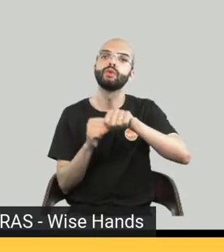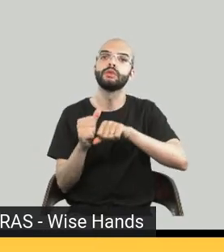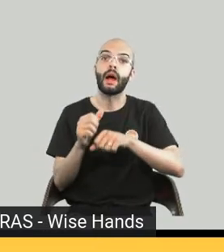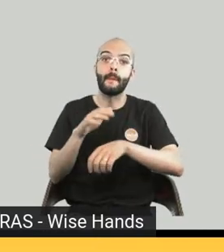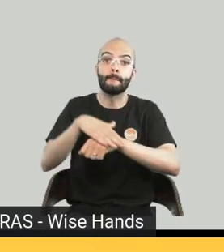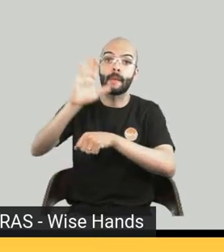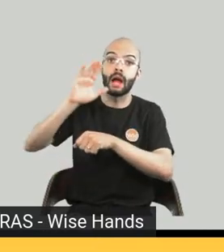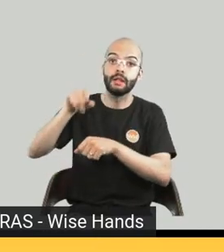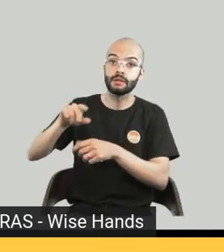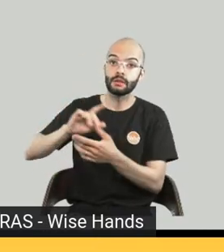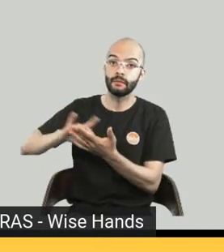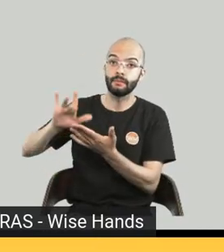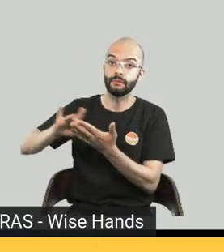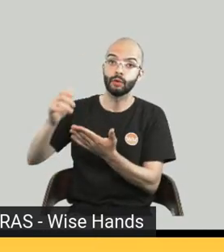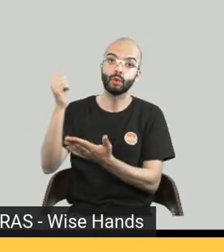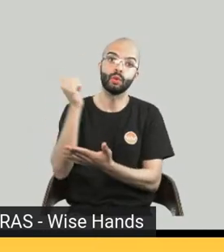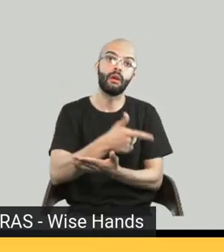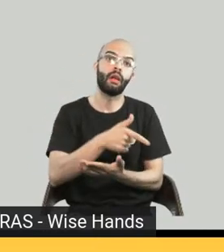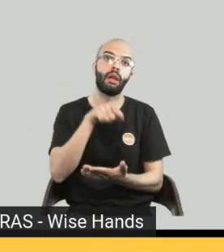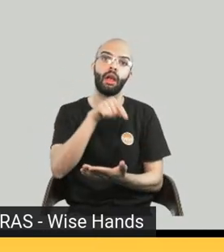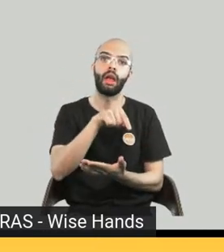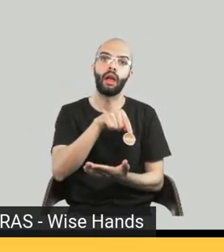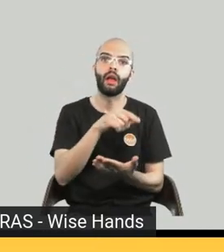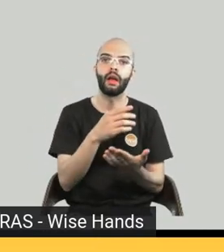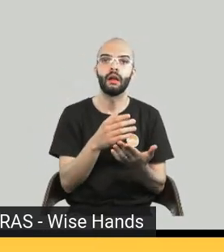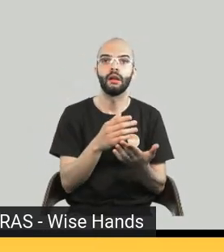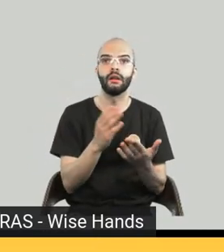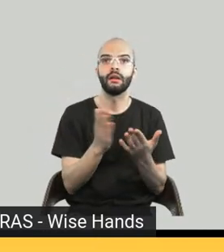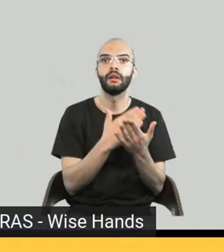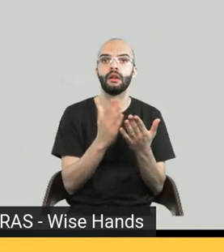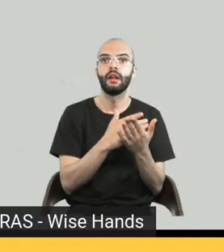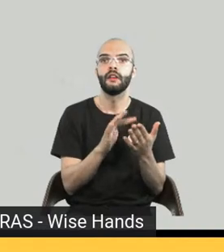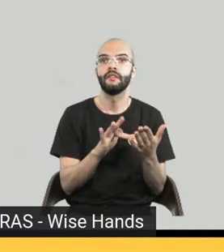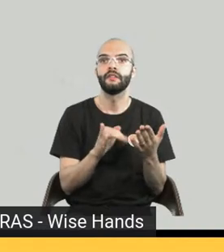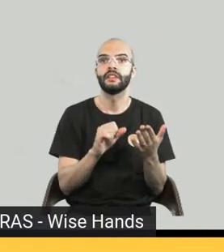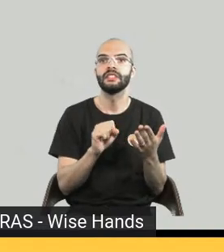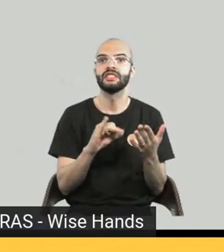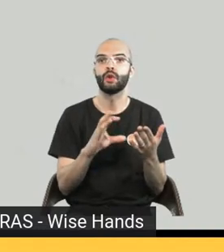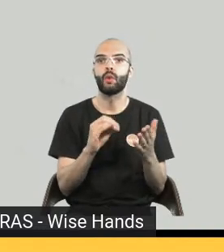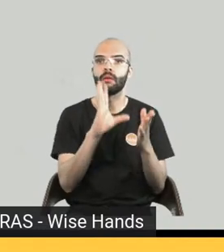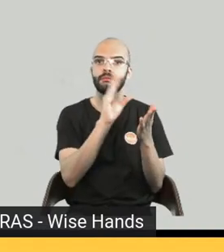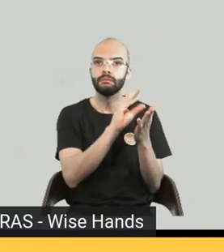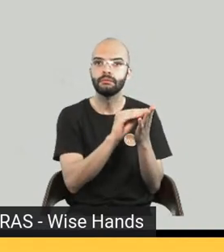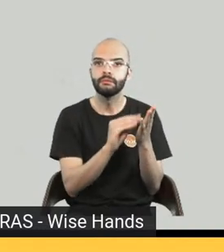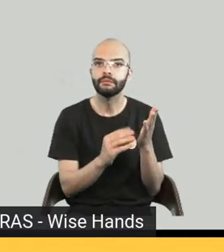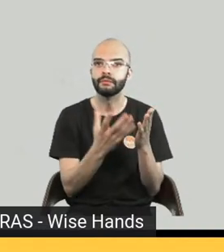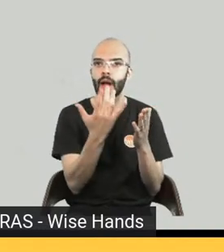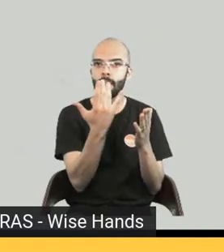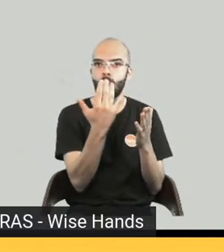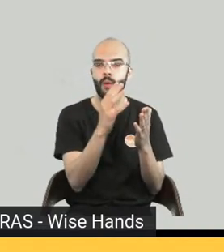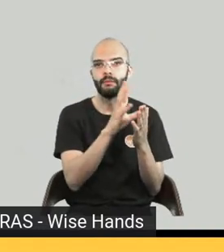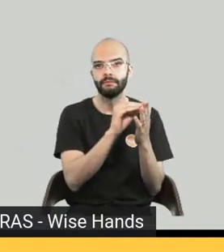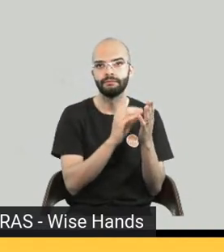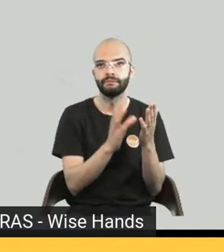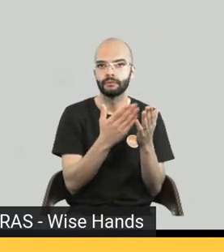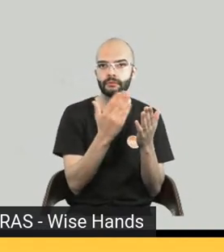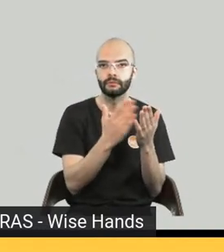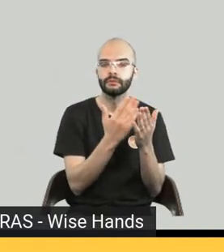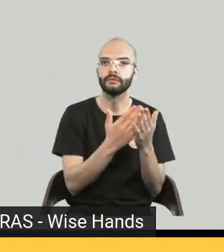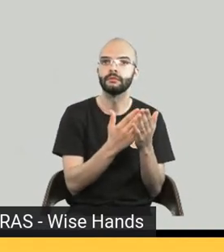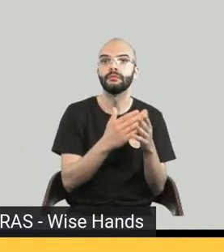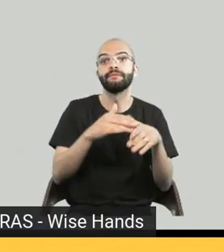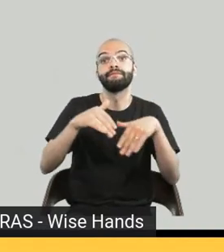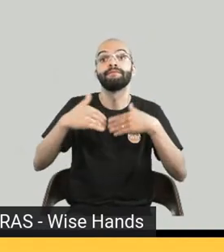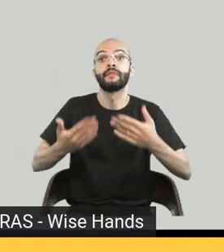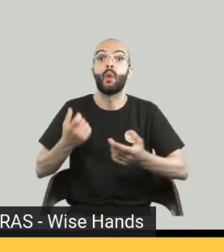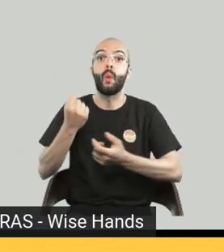desse novo produto digital, qual seria o modelo de negócios que ia se estabelecer, enfim. Então, muitas editoras